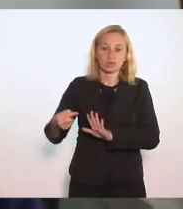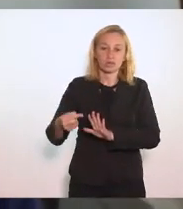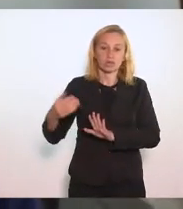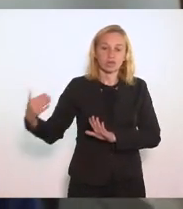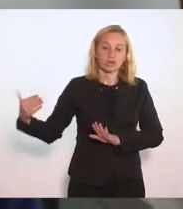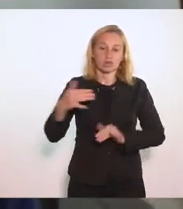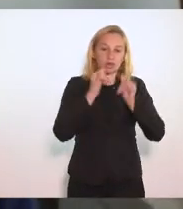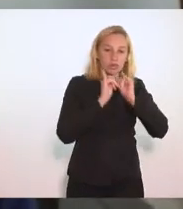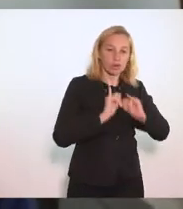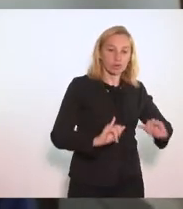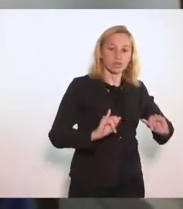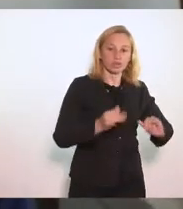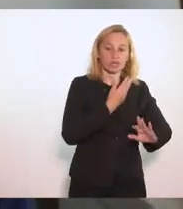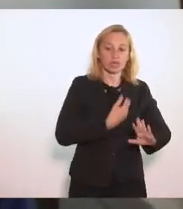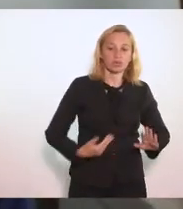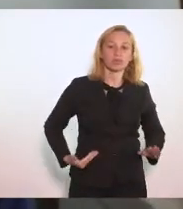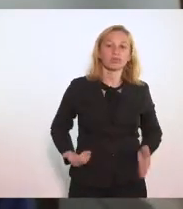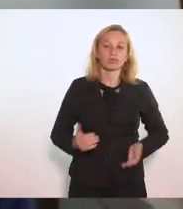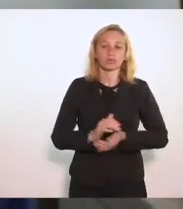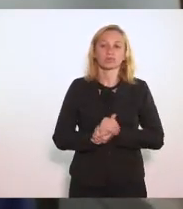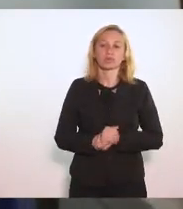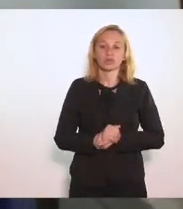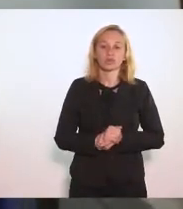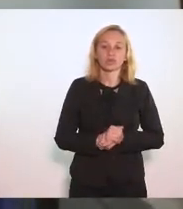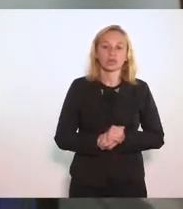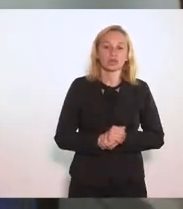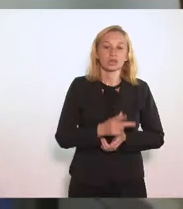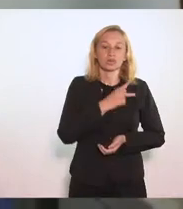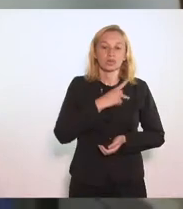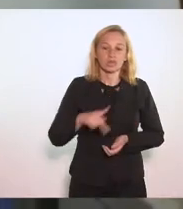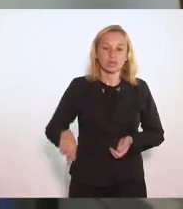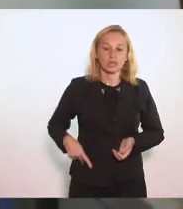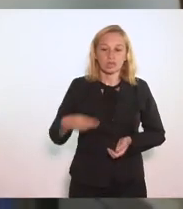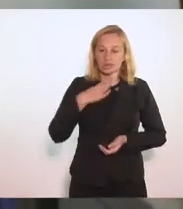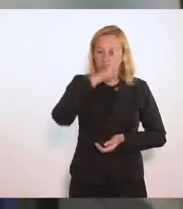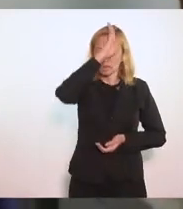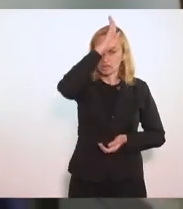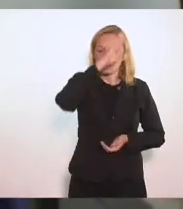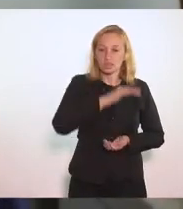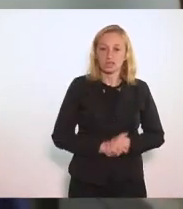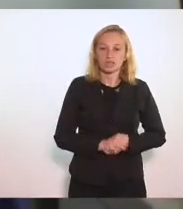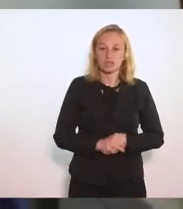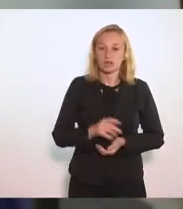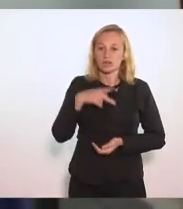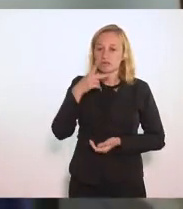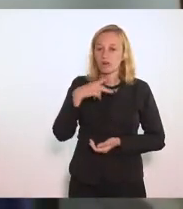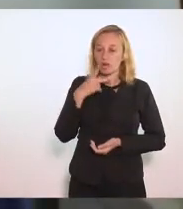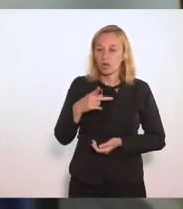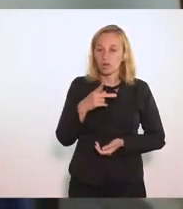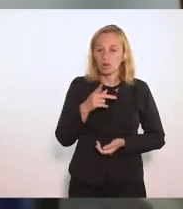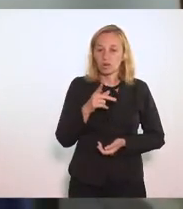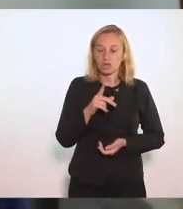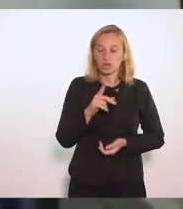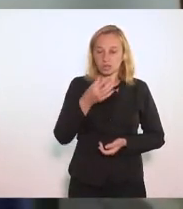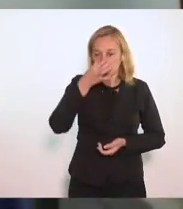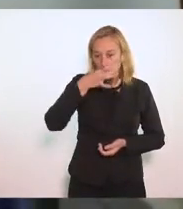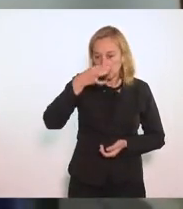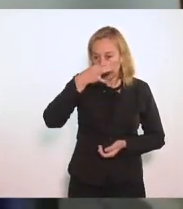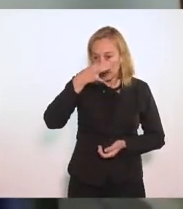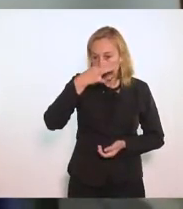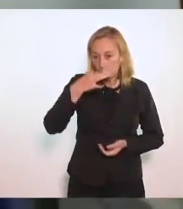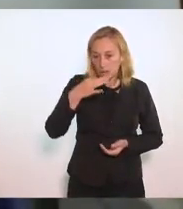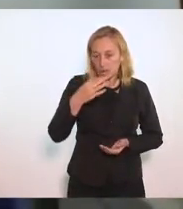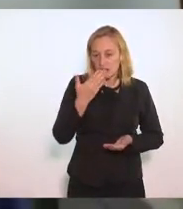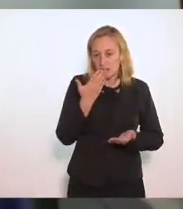proclamação Da república O presidente Jair Bolsonaro Disse que não Seria uma gripezinha Que iria